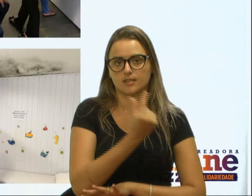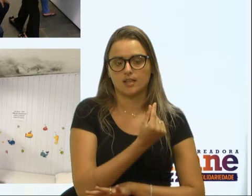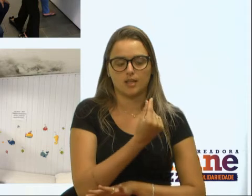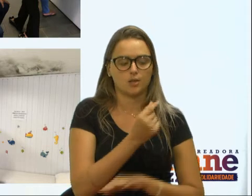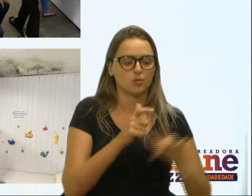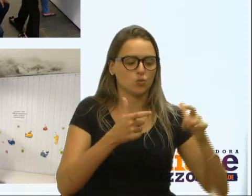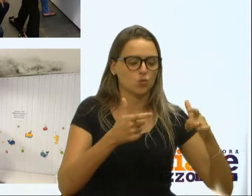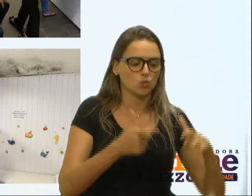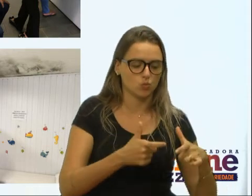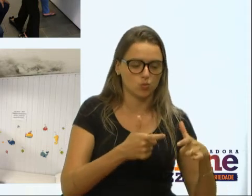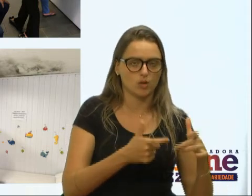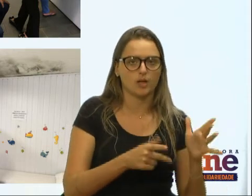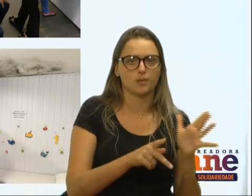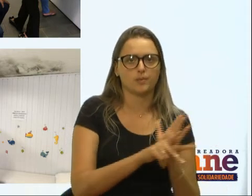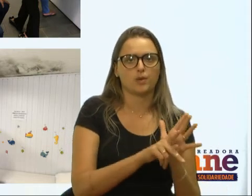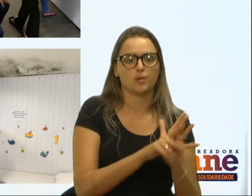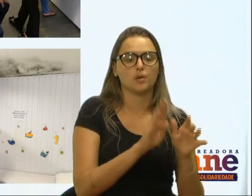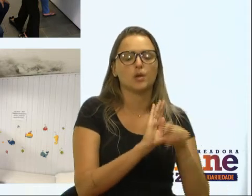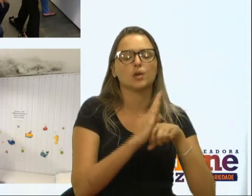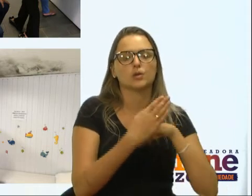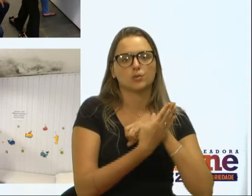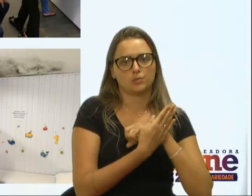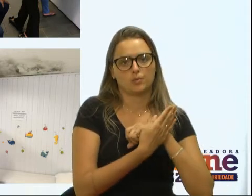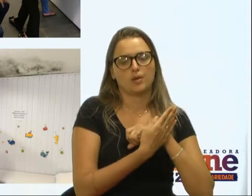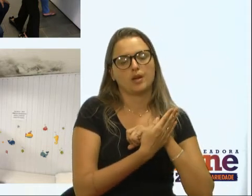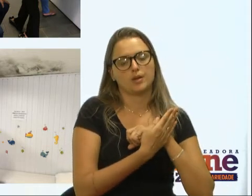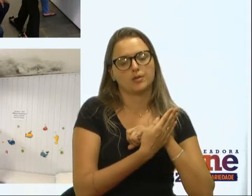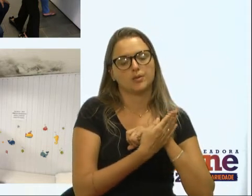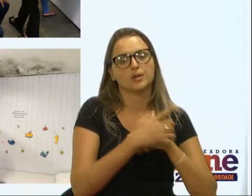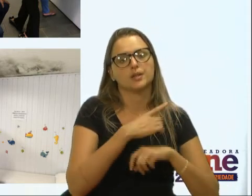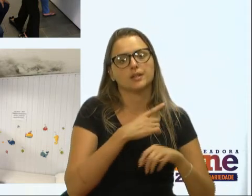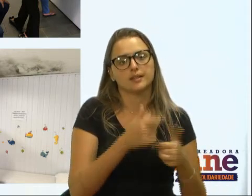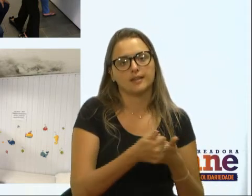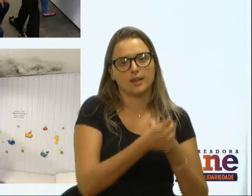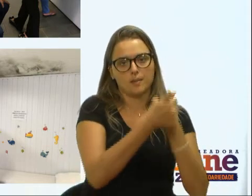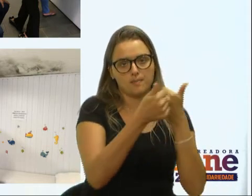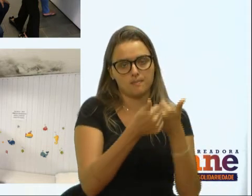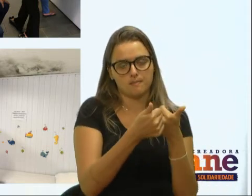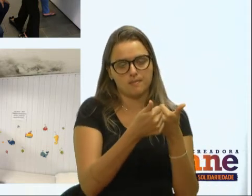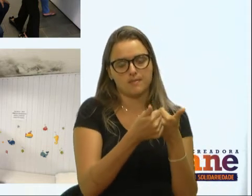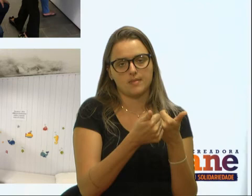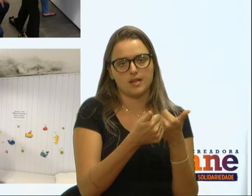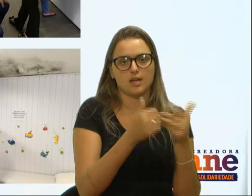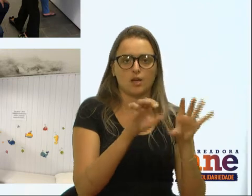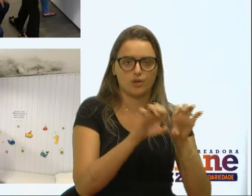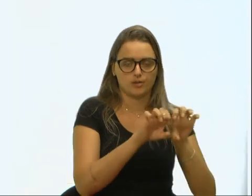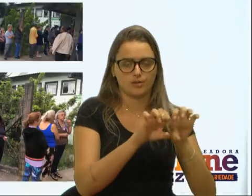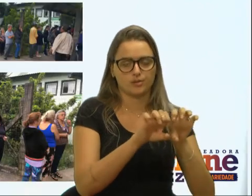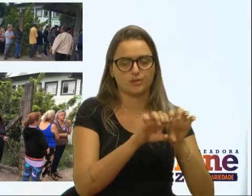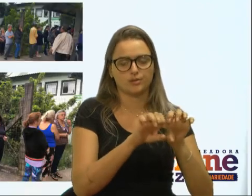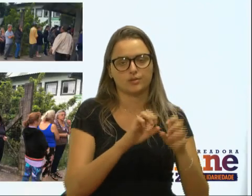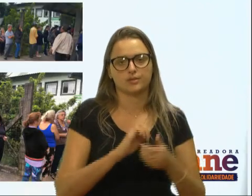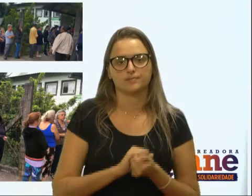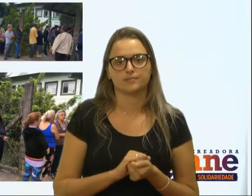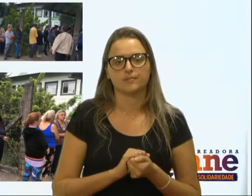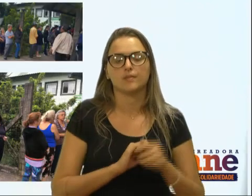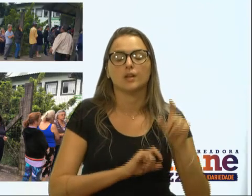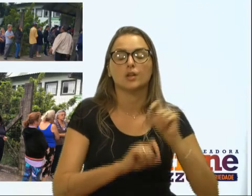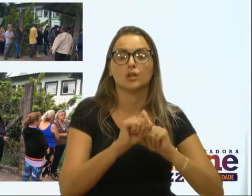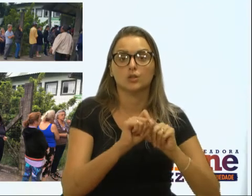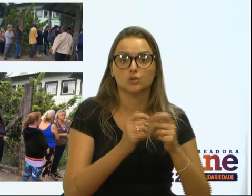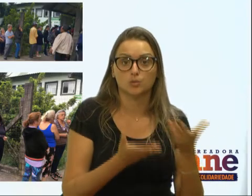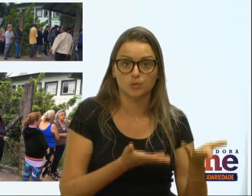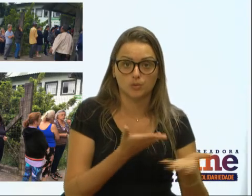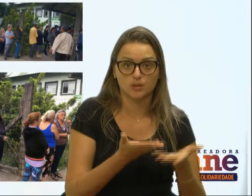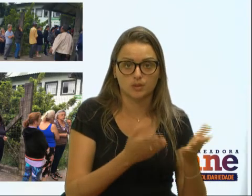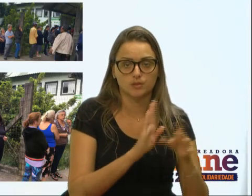unidade básica de saúde no Vila Lobos que tenha as melhores condições de estruturas. Então, com relação ao atendimento ali